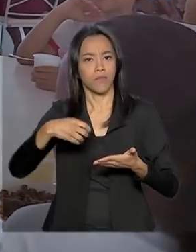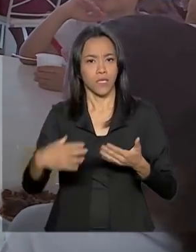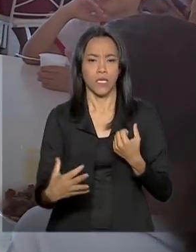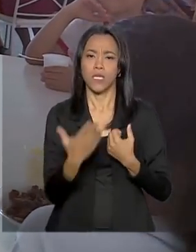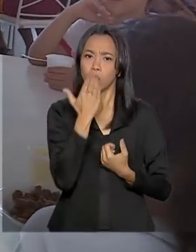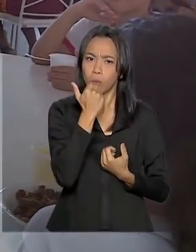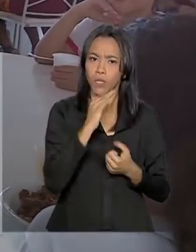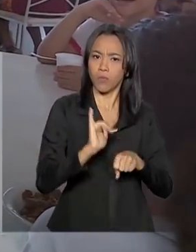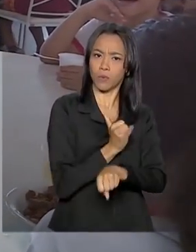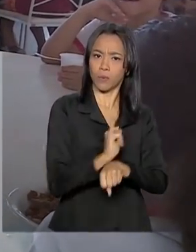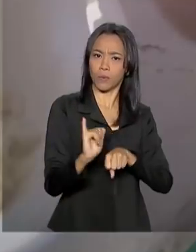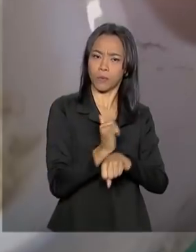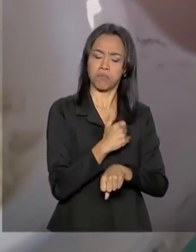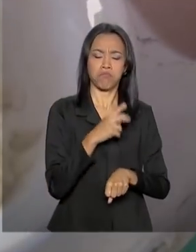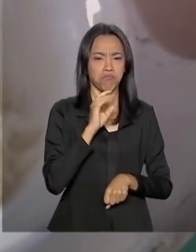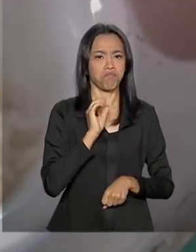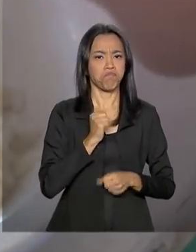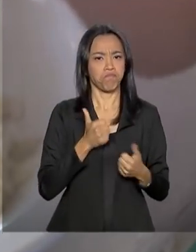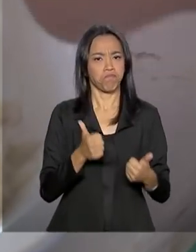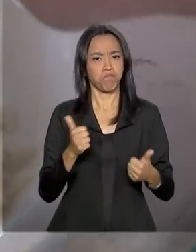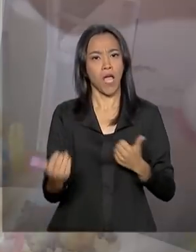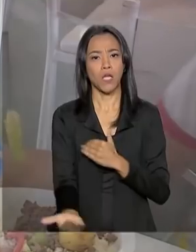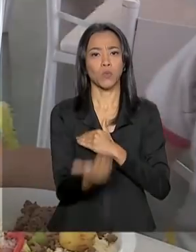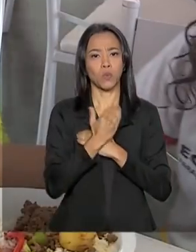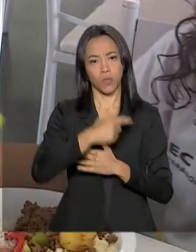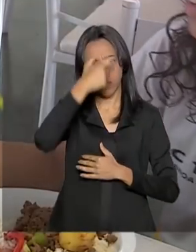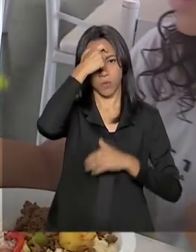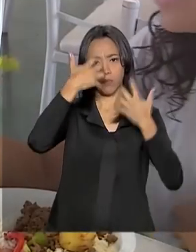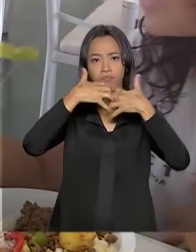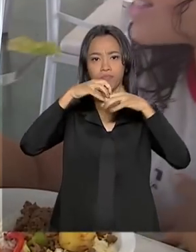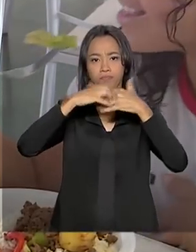fazem a diferença no crescimento escolar dessa clima.